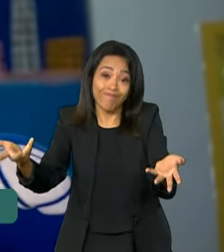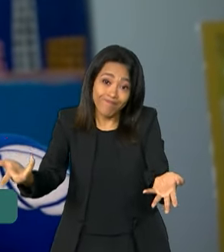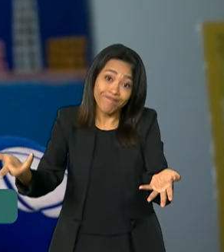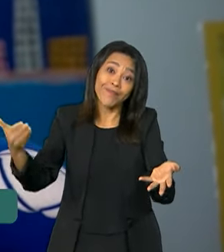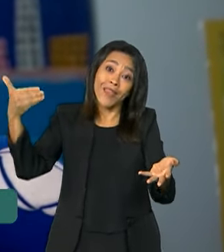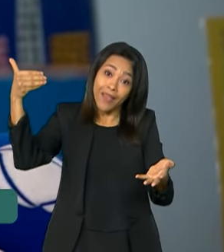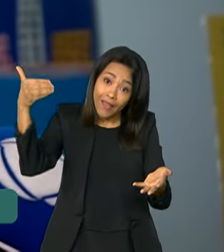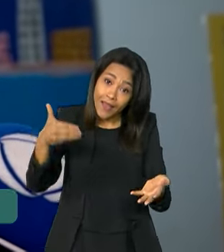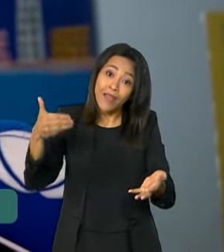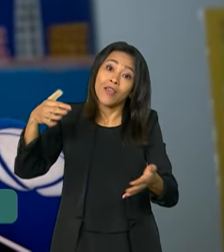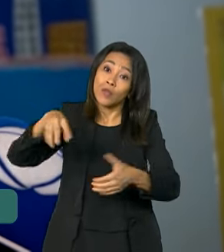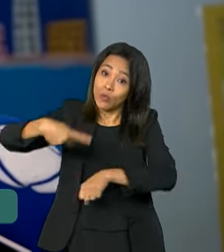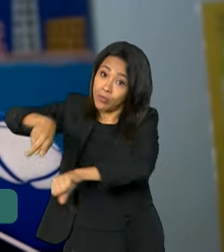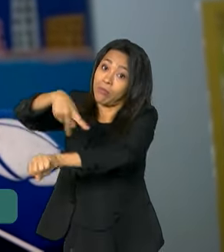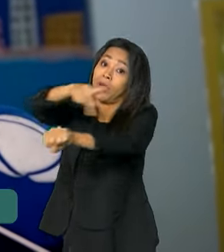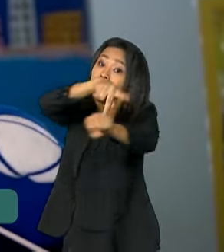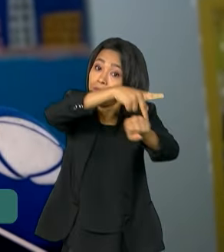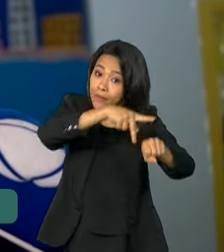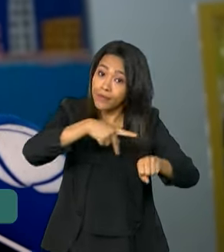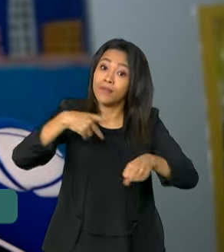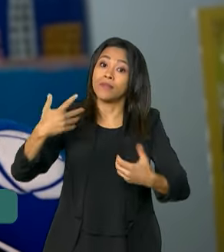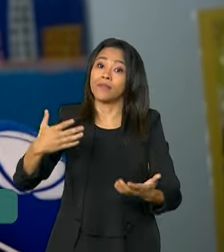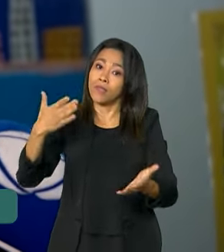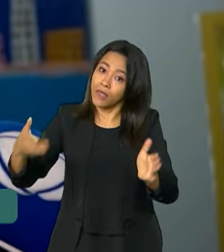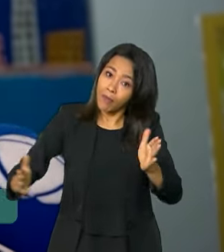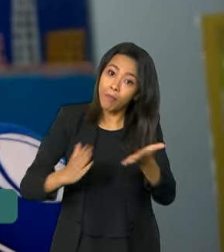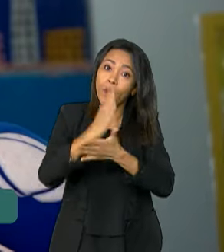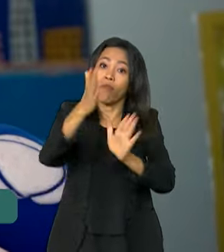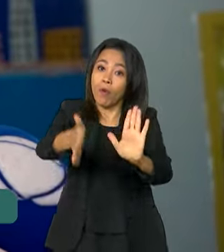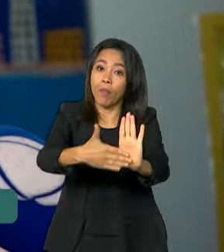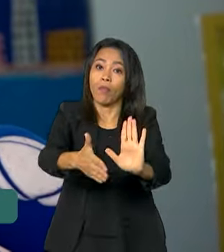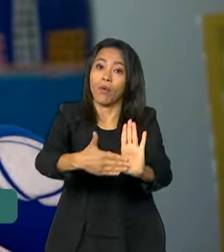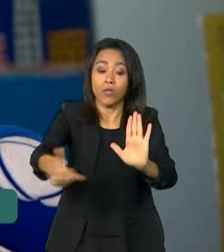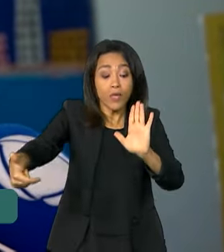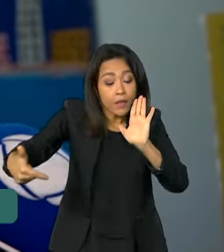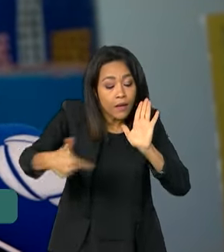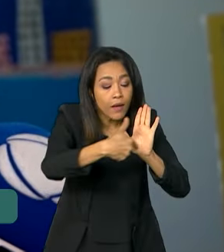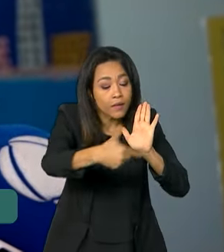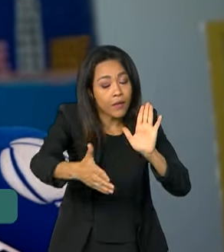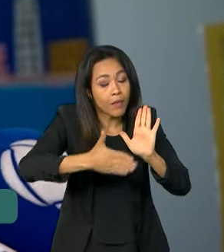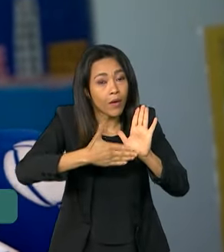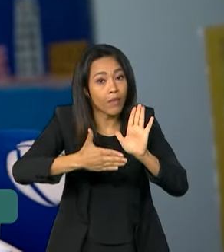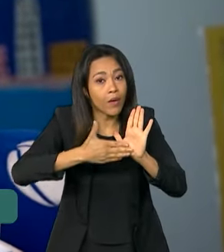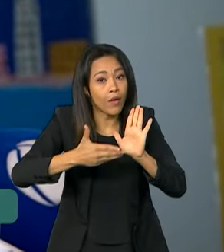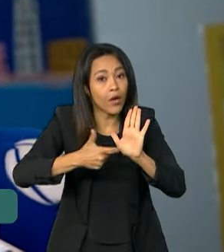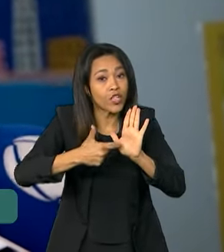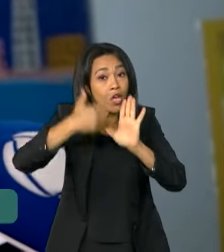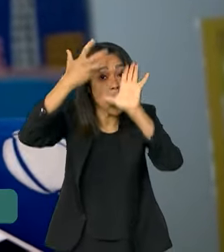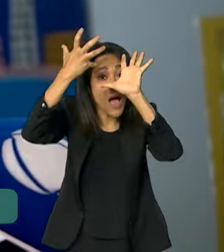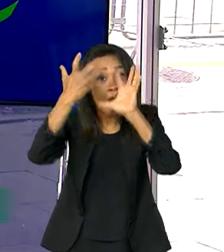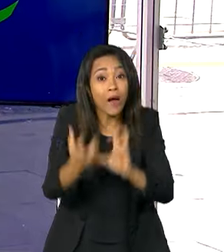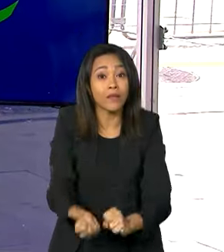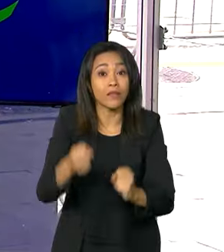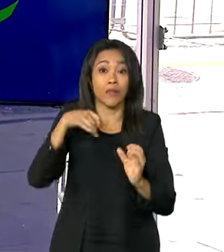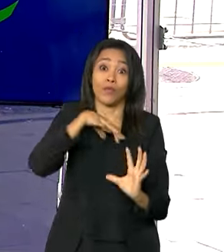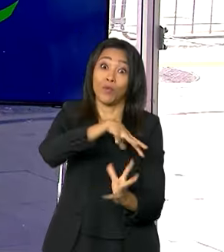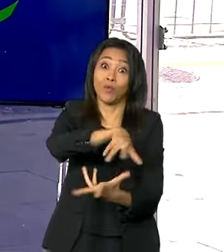esses chefes de Estado aprovam uma proposta, essa proposta abraçada pelo mundo inteiro.